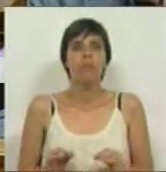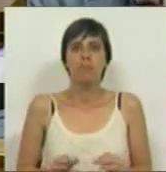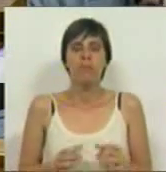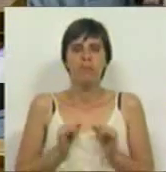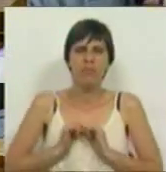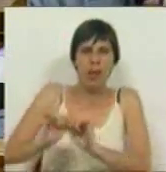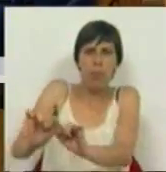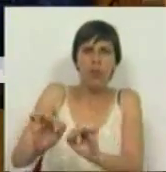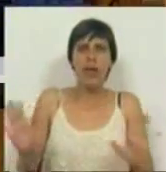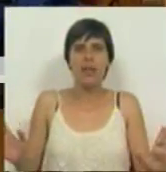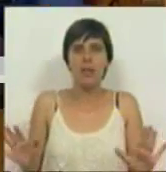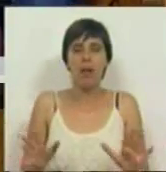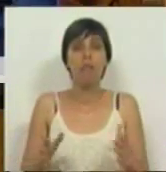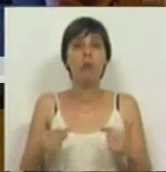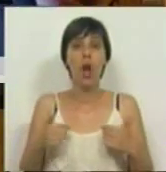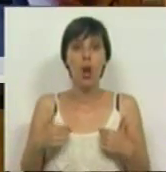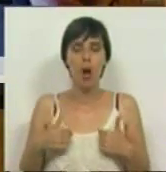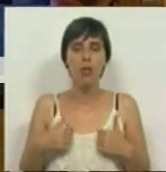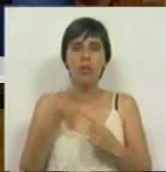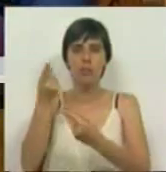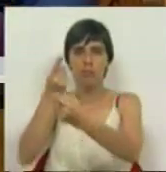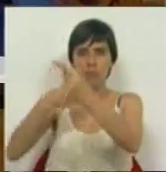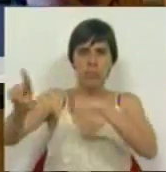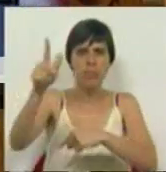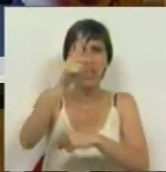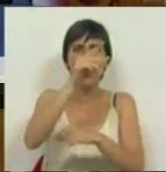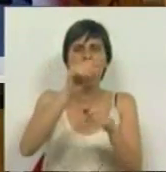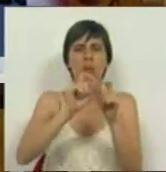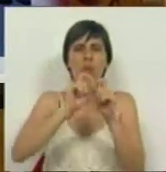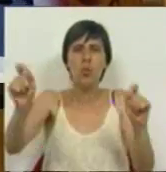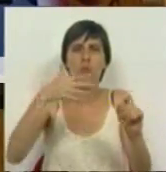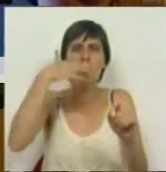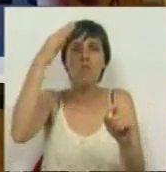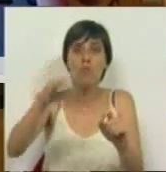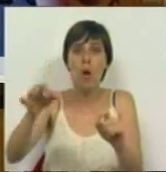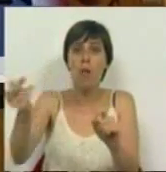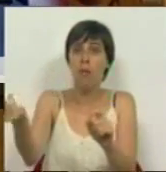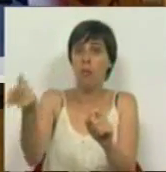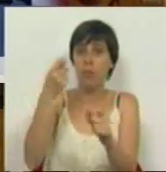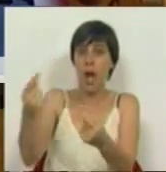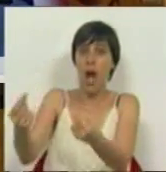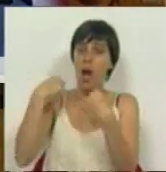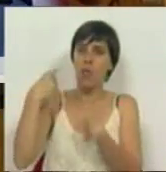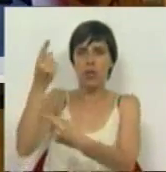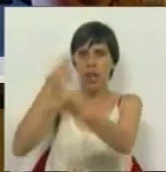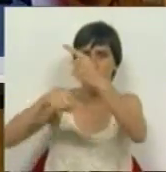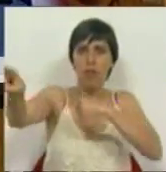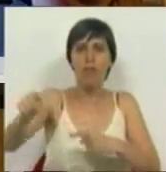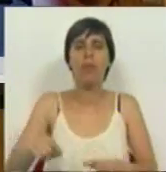repugnância. E portanto, nós devolvemos inteirinho tudo o que nos acusou aqui.